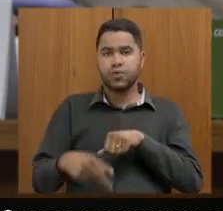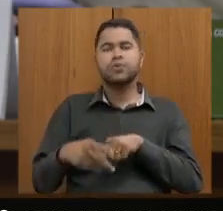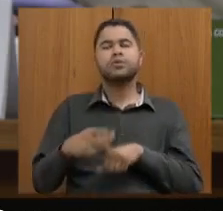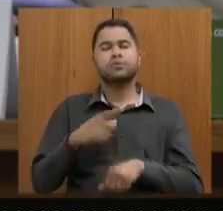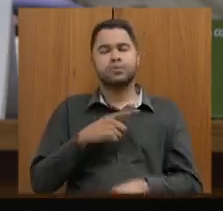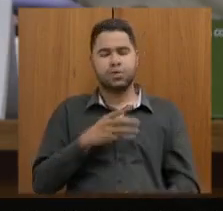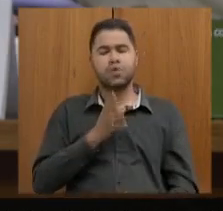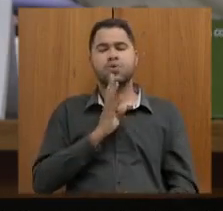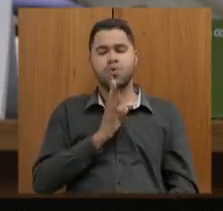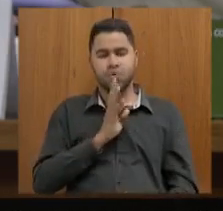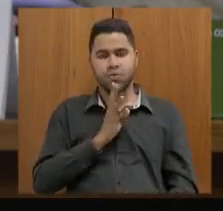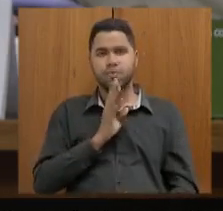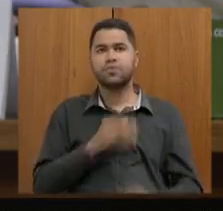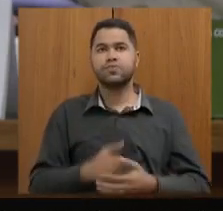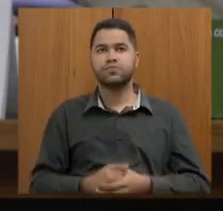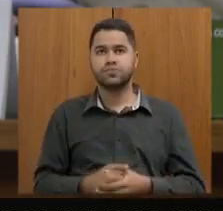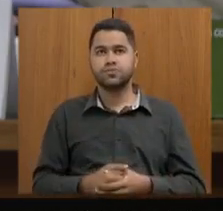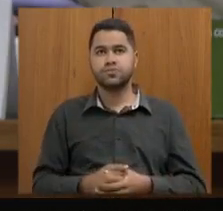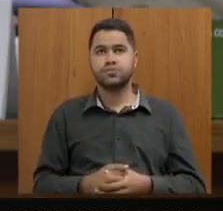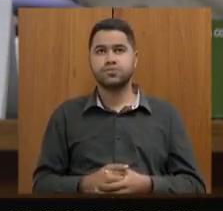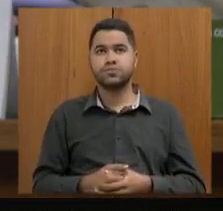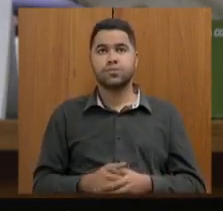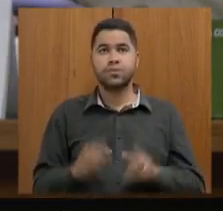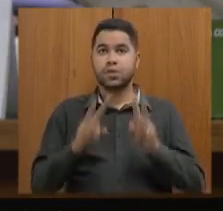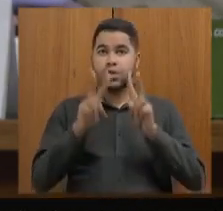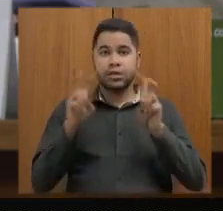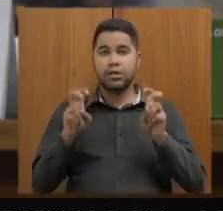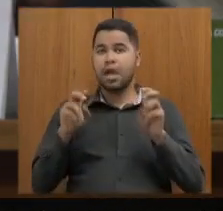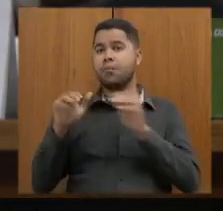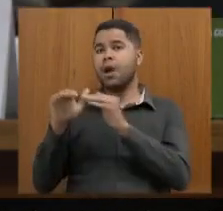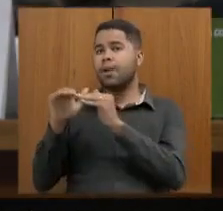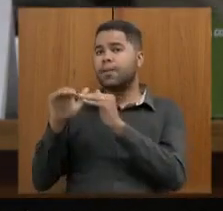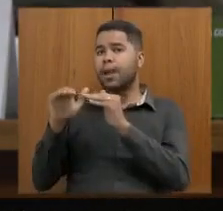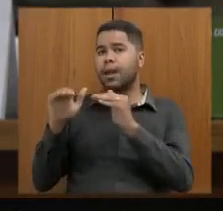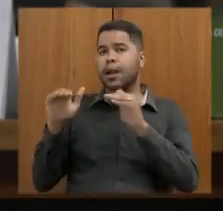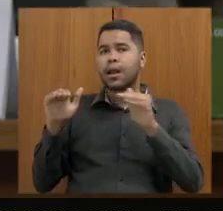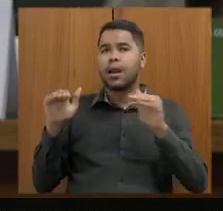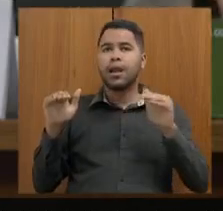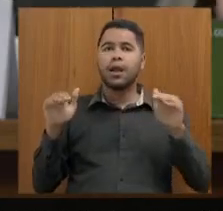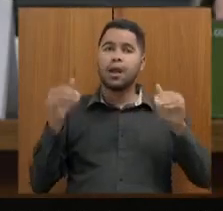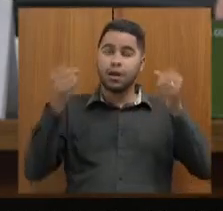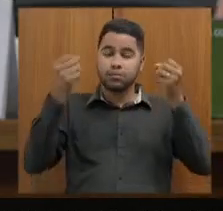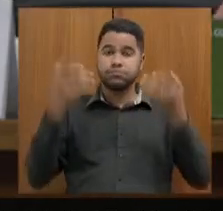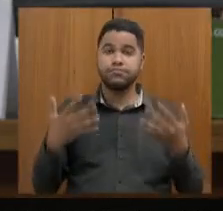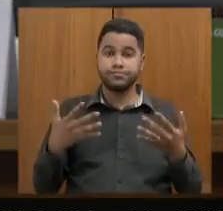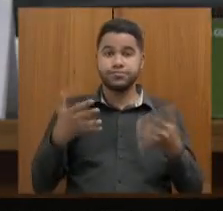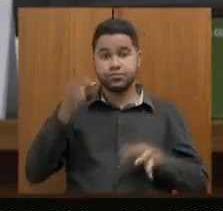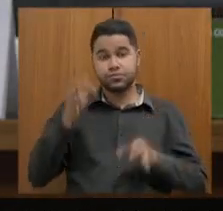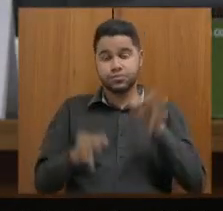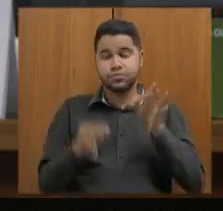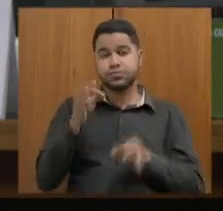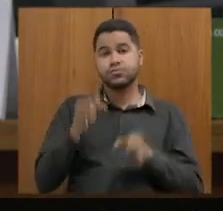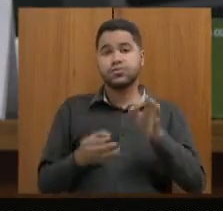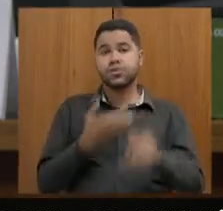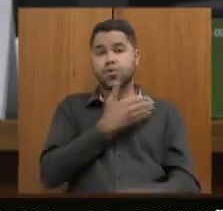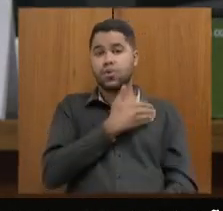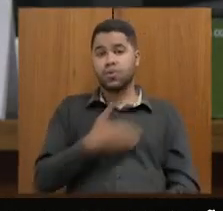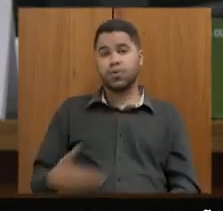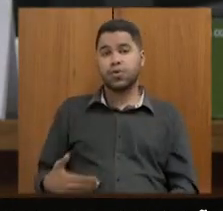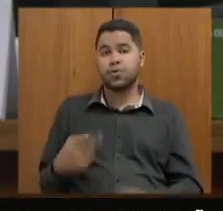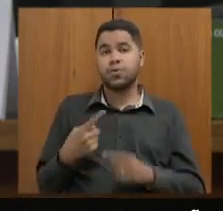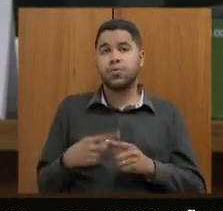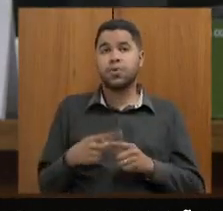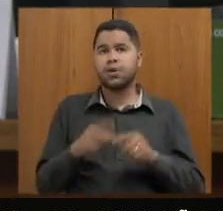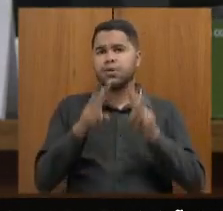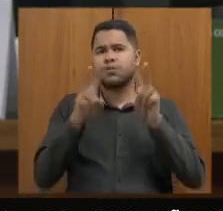Sim, tenho. E esse tema tramita. Foi falado a expressão judicial pelo governador, porque esse